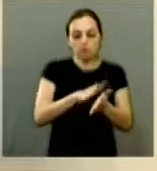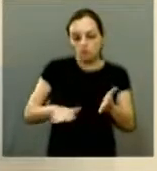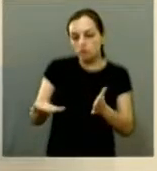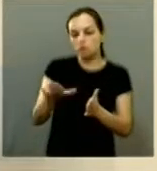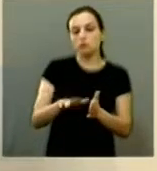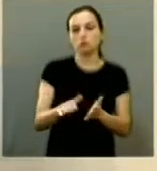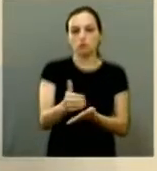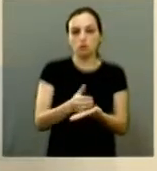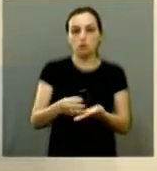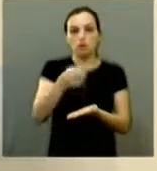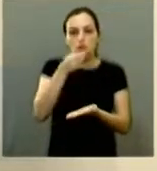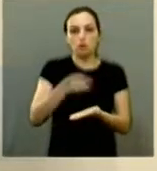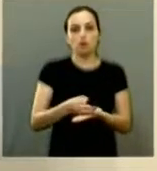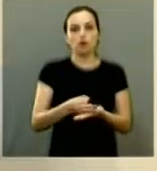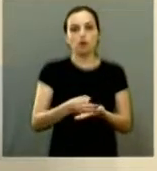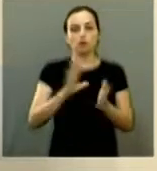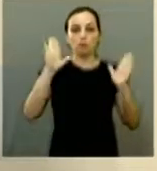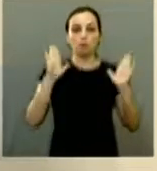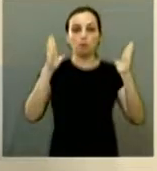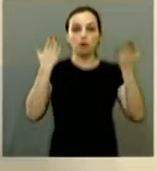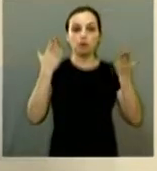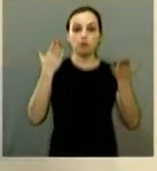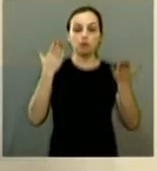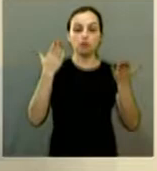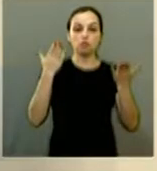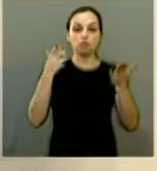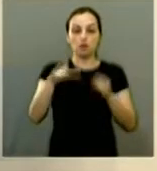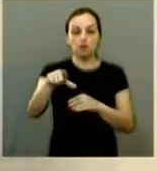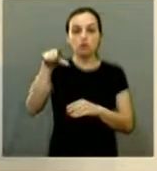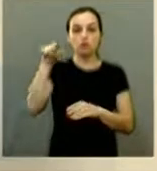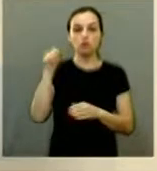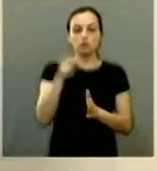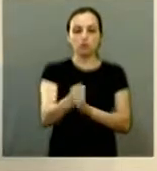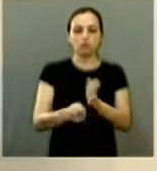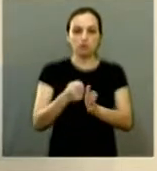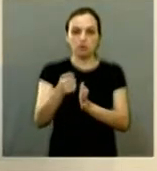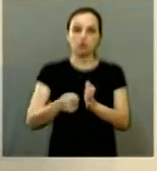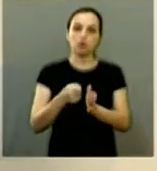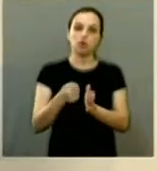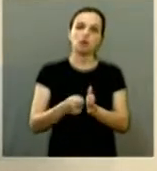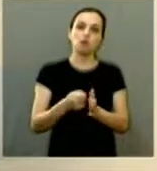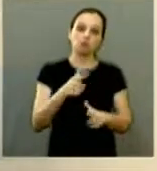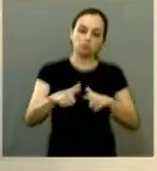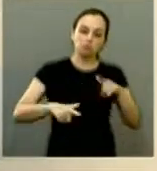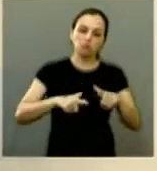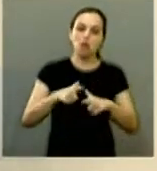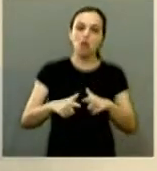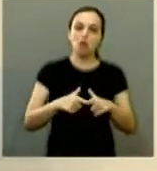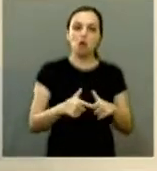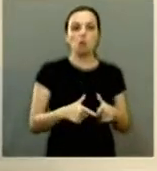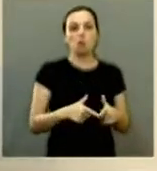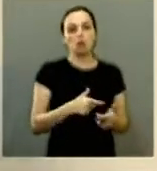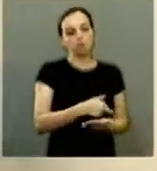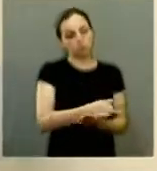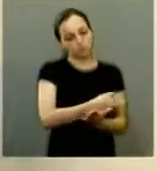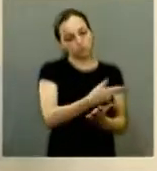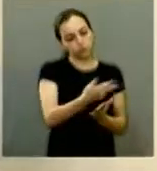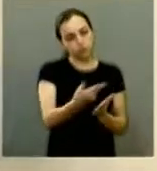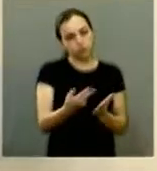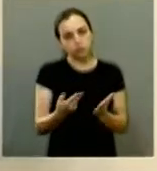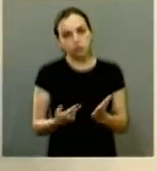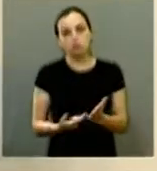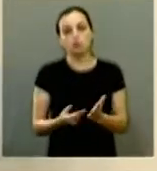Araraquara um farmacêutico de destaque Araraquara tem farmacêuticos atuando em diversas áreas não apenas na farmácia nas